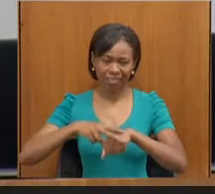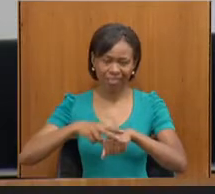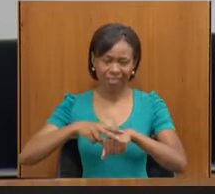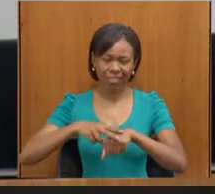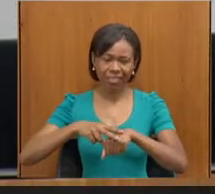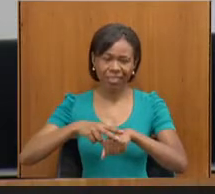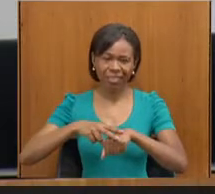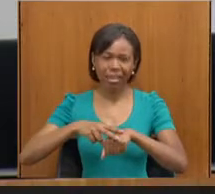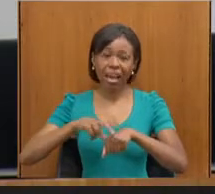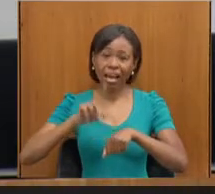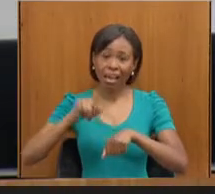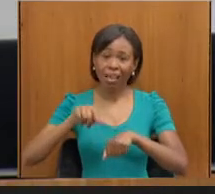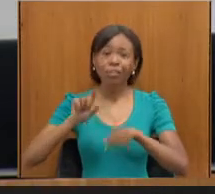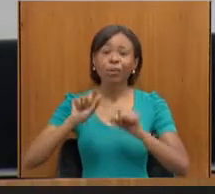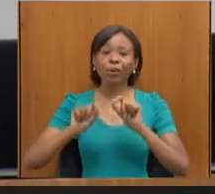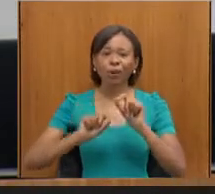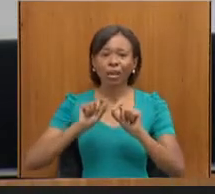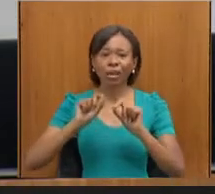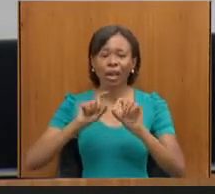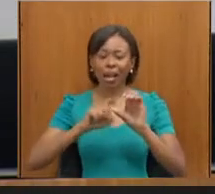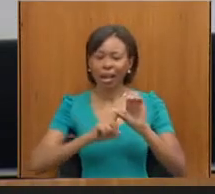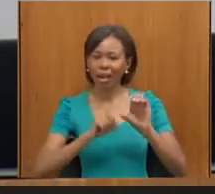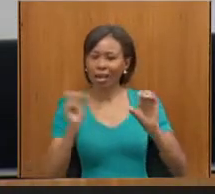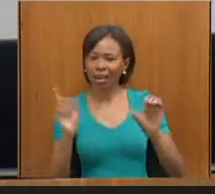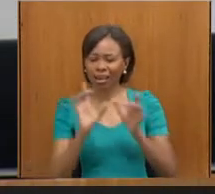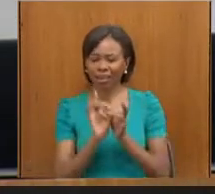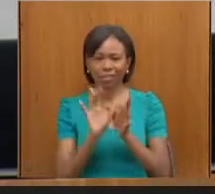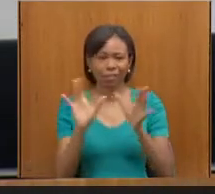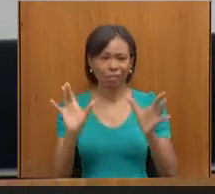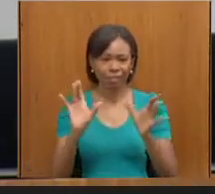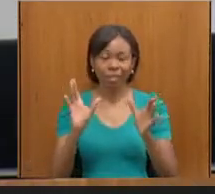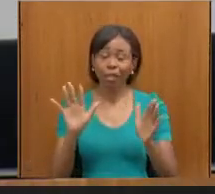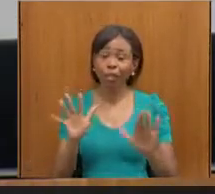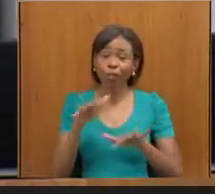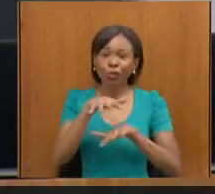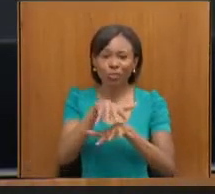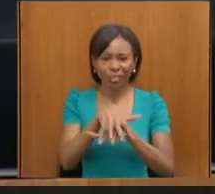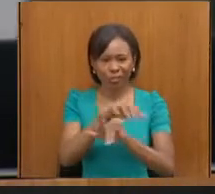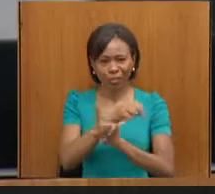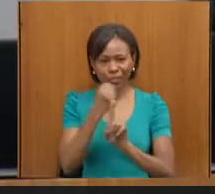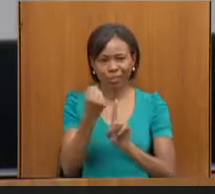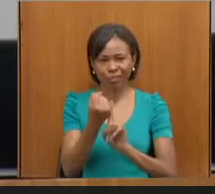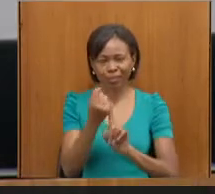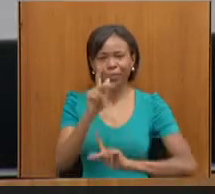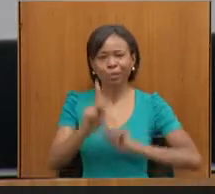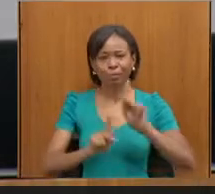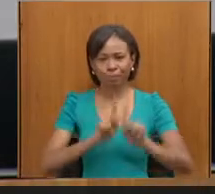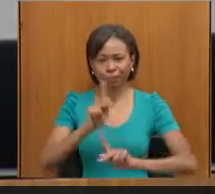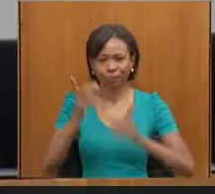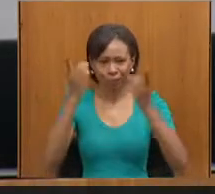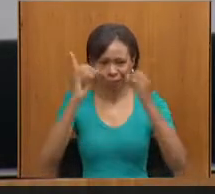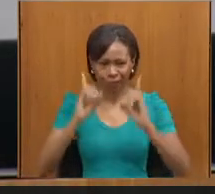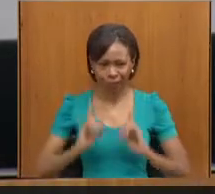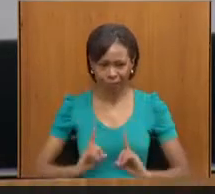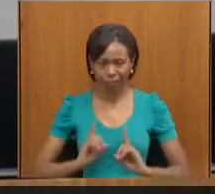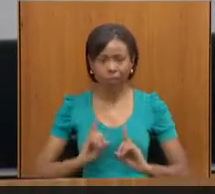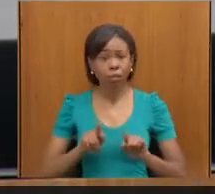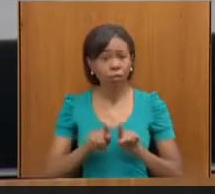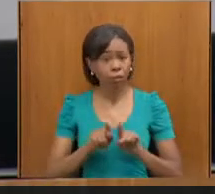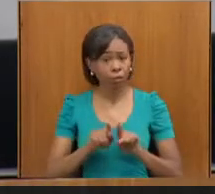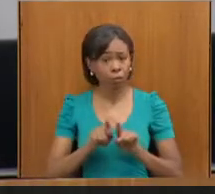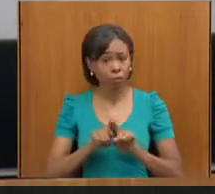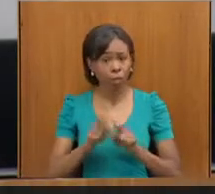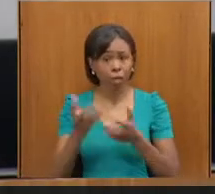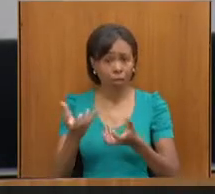inclusão social das pessoas com deficiência. E, também, o objetivo é receber, discutir e votar